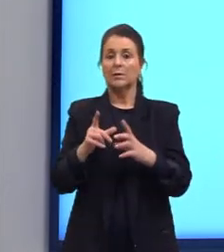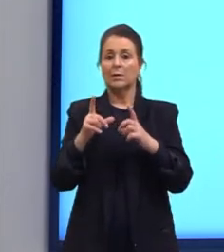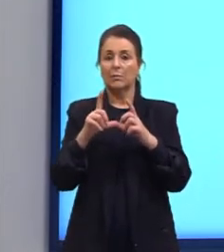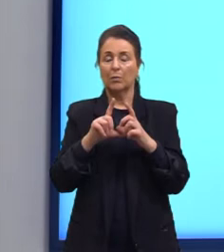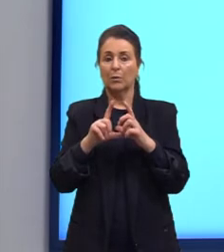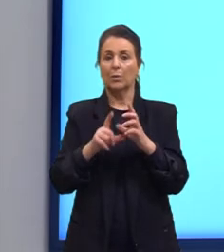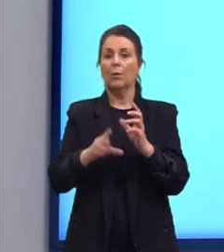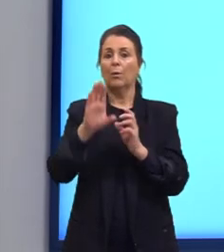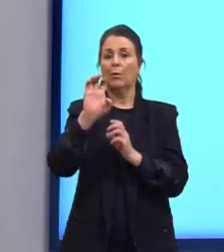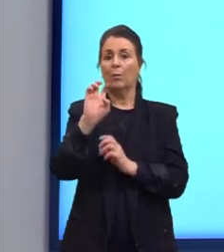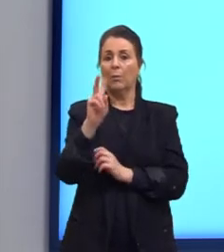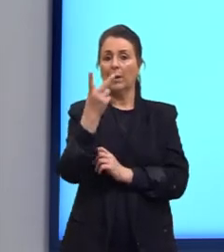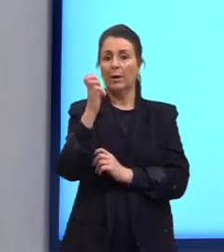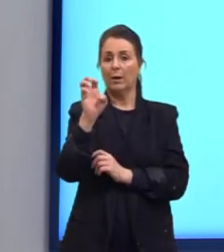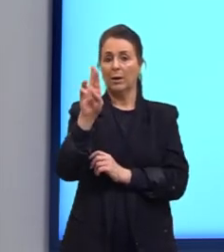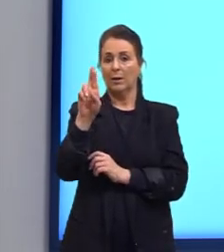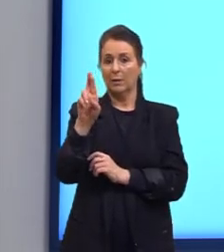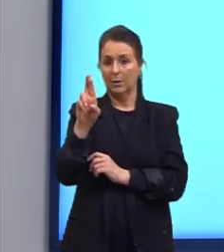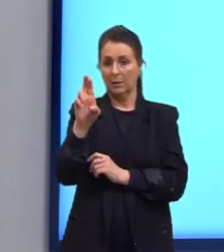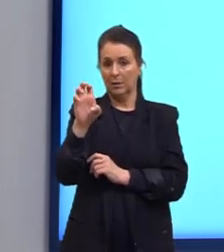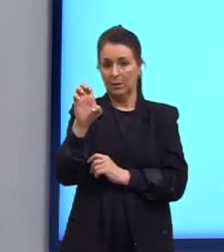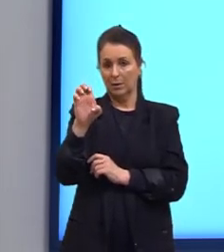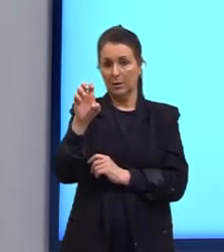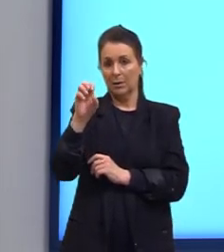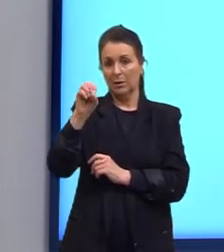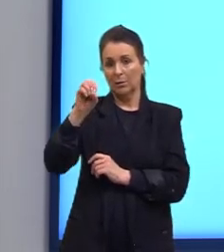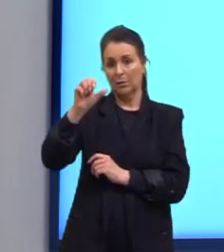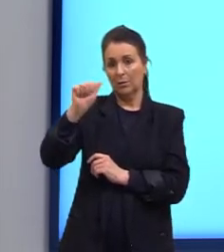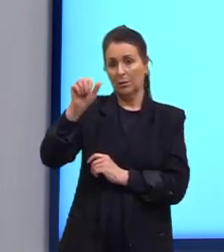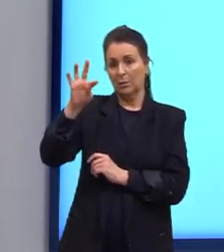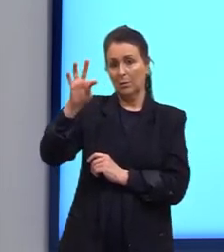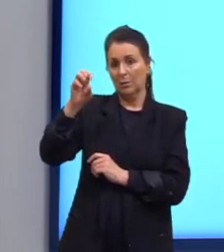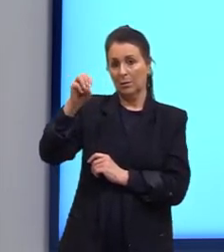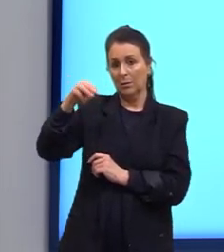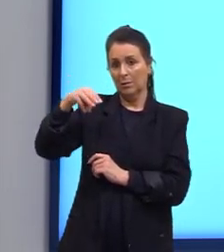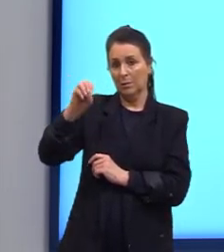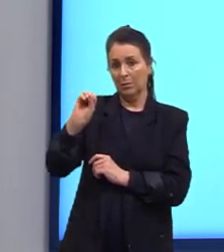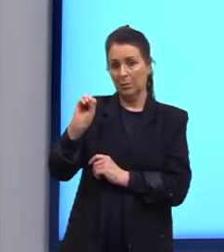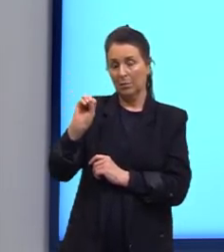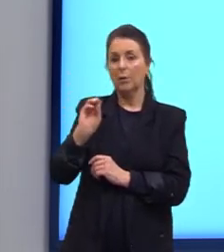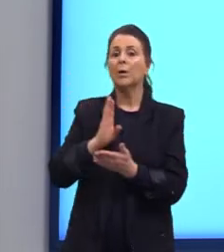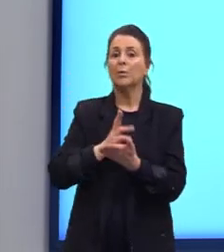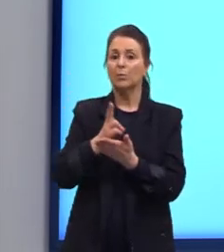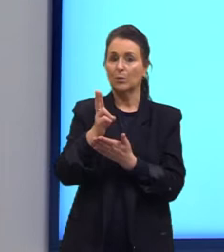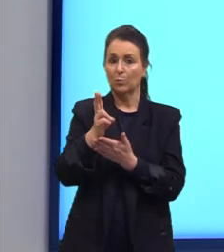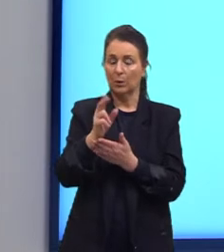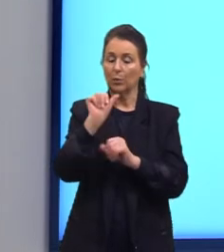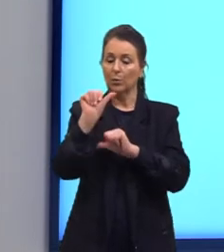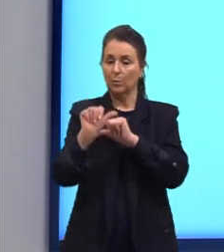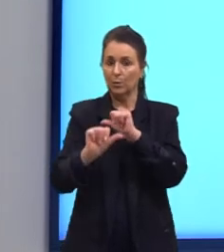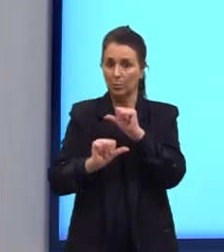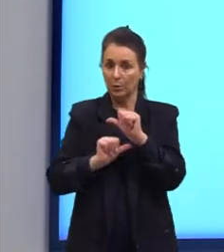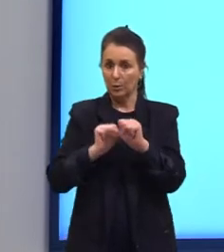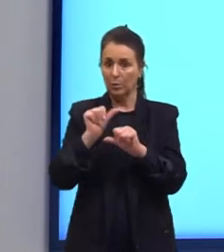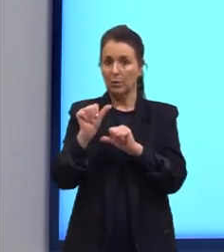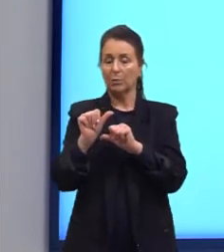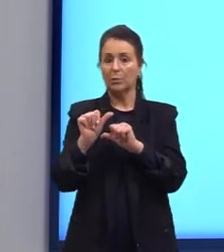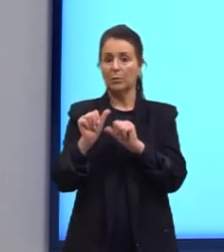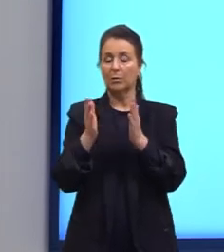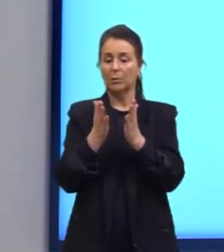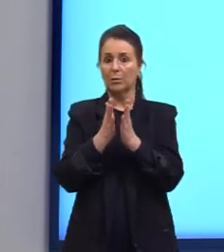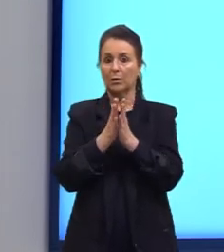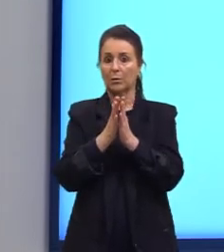heteroátomo, ele tem que se manter heteroátomo, mas é só trocar a posição, aí eu vou ter uma isomeria de